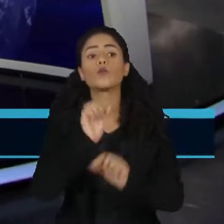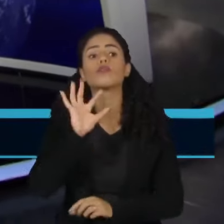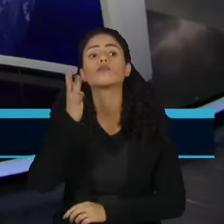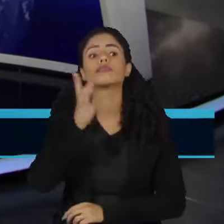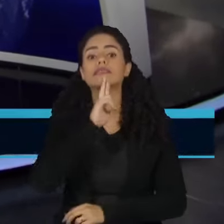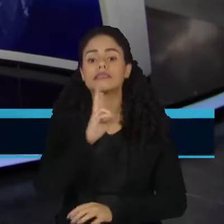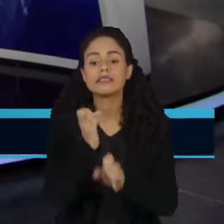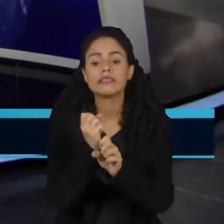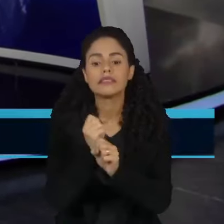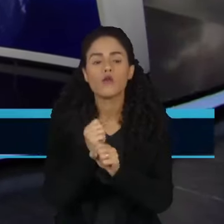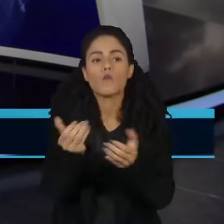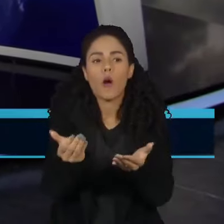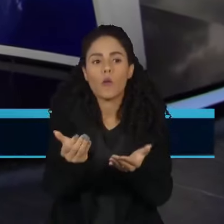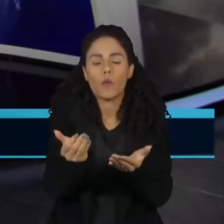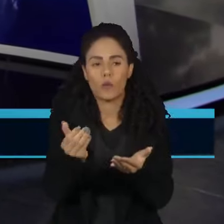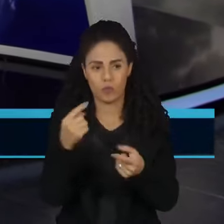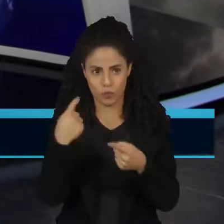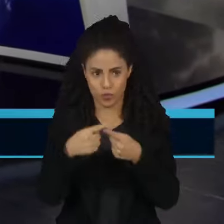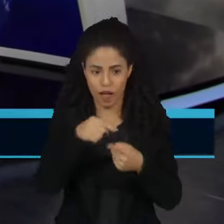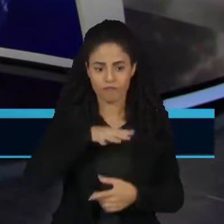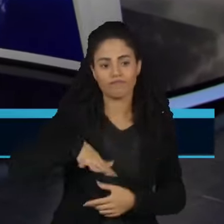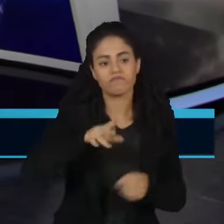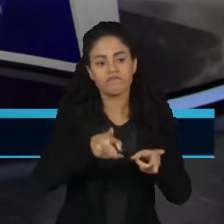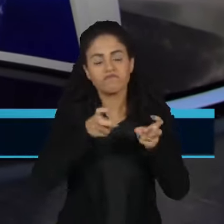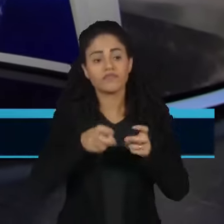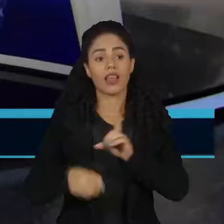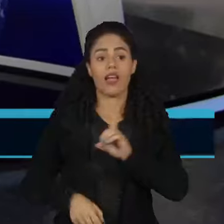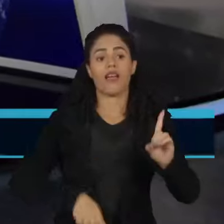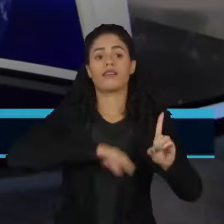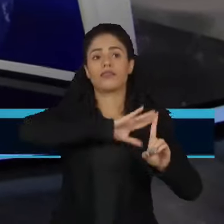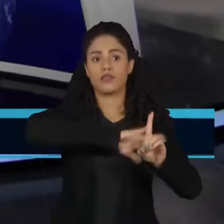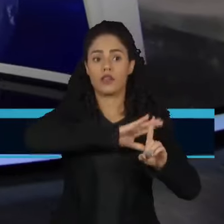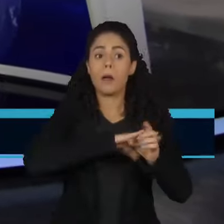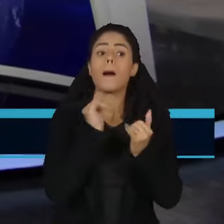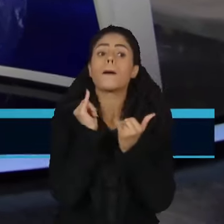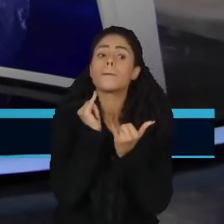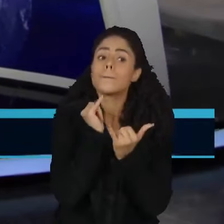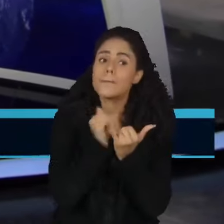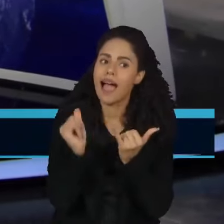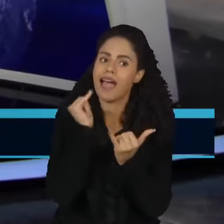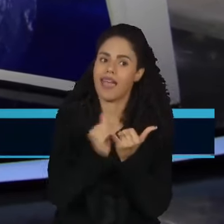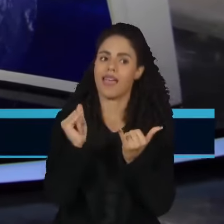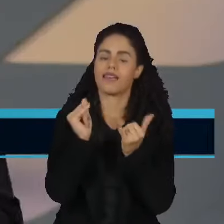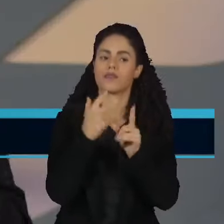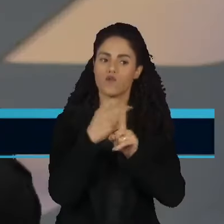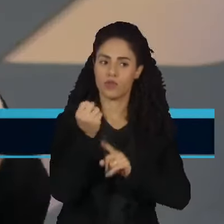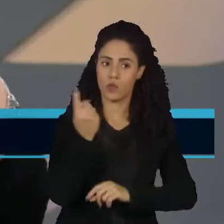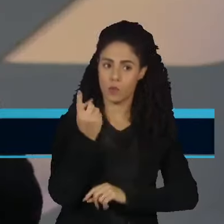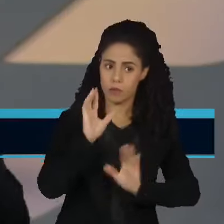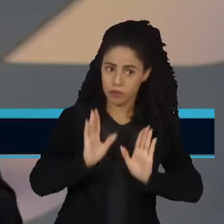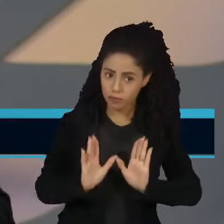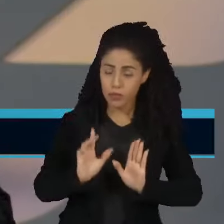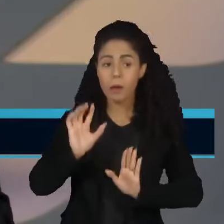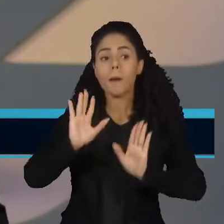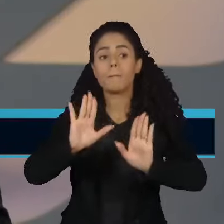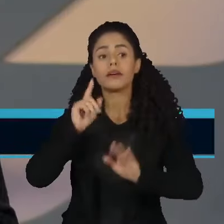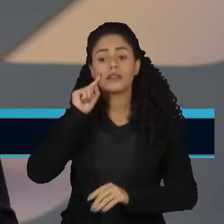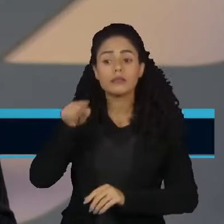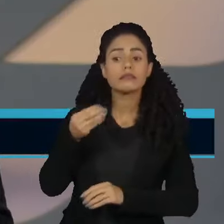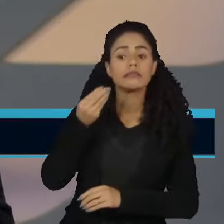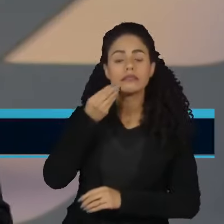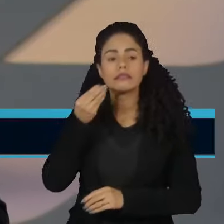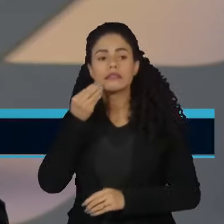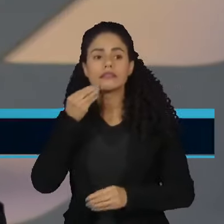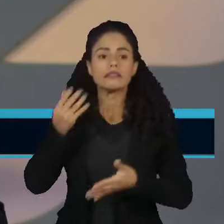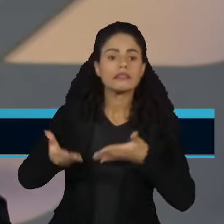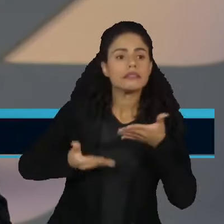A gente realmente está vendo um cenário que a extrema-direita aparentemente ganhou a dianteira, mas todo mundo ali está tentando se